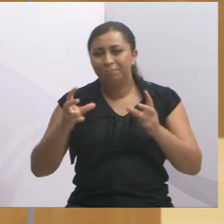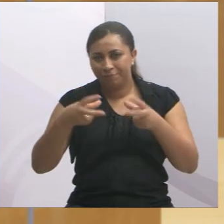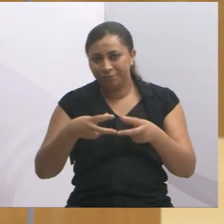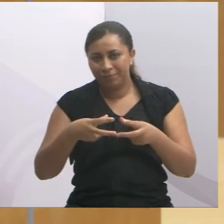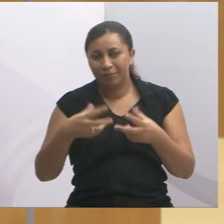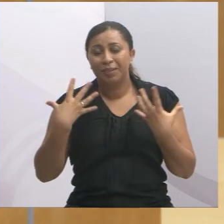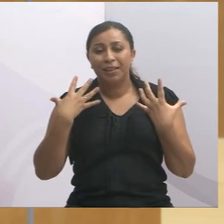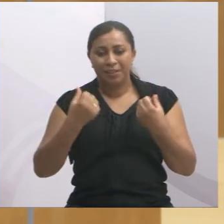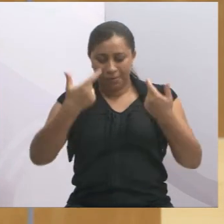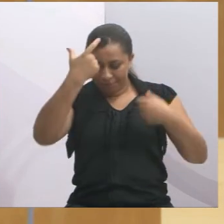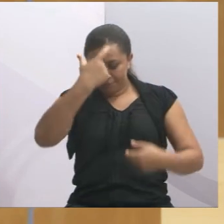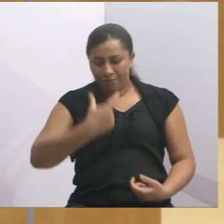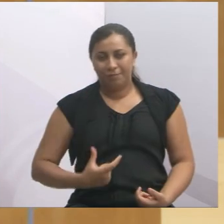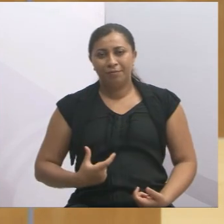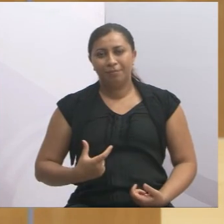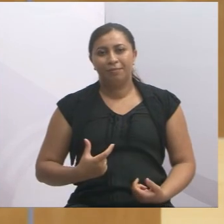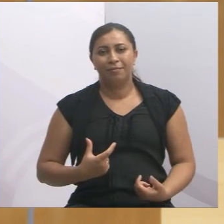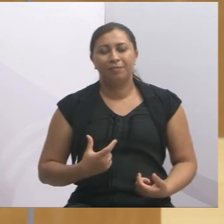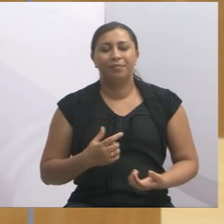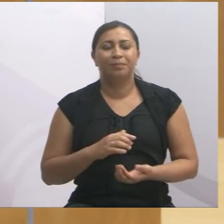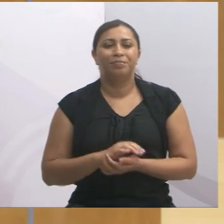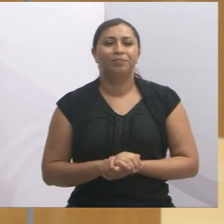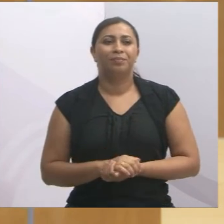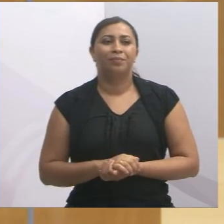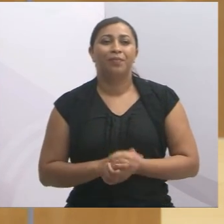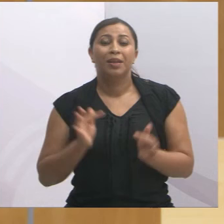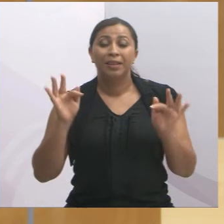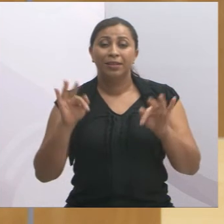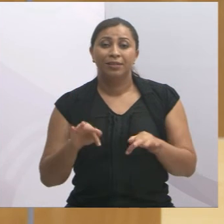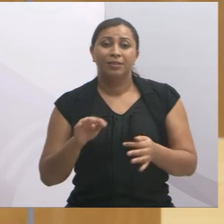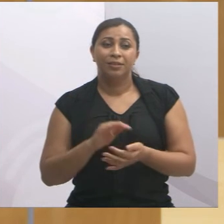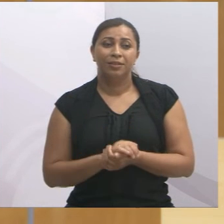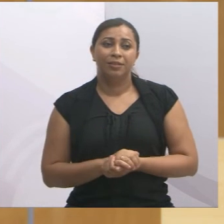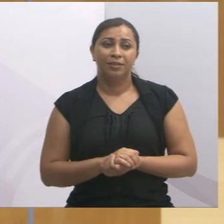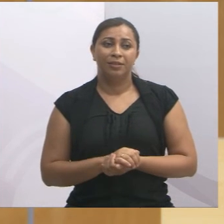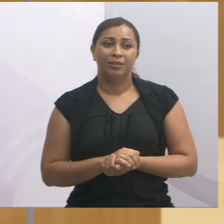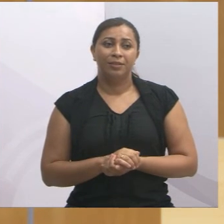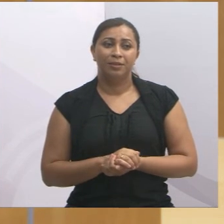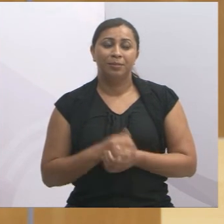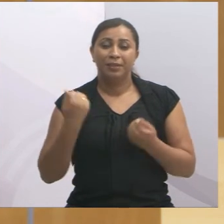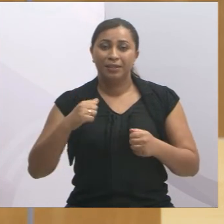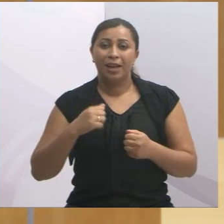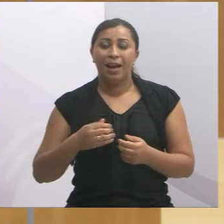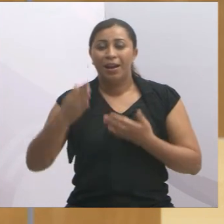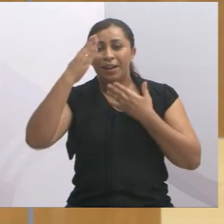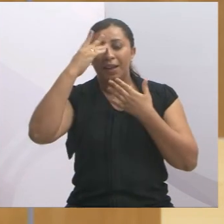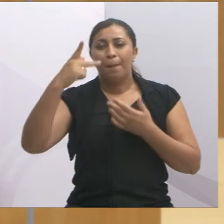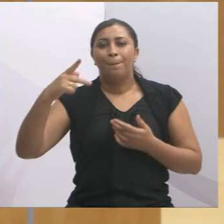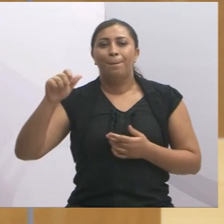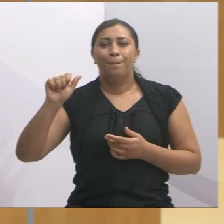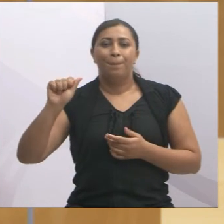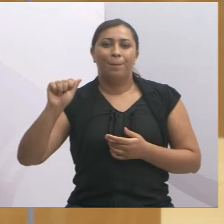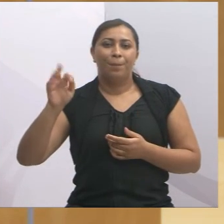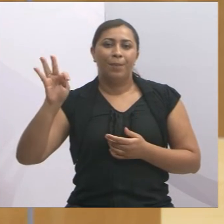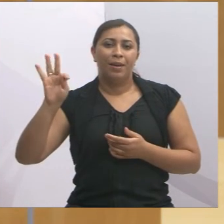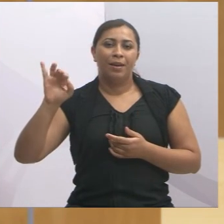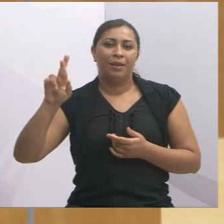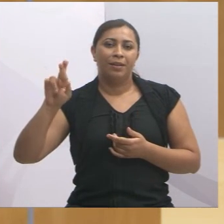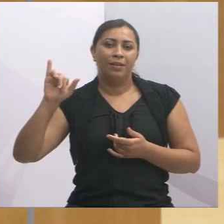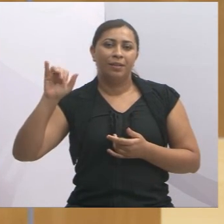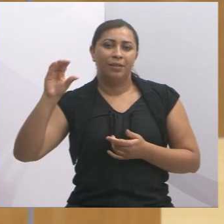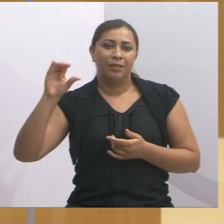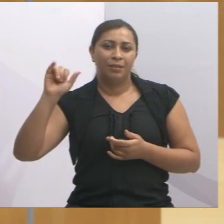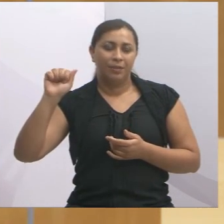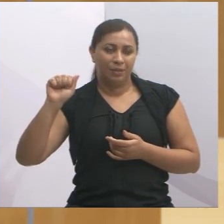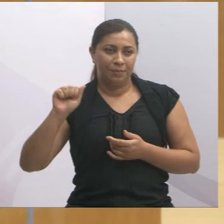camarada aqui de braços abertos, e para finalizar, tem que agradecer a Patrícia, não é, porque eu não